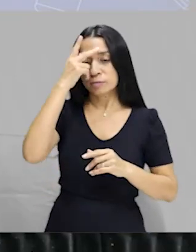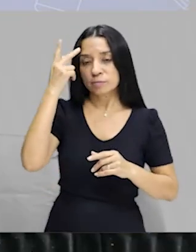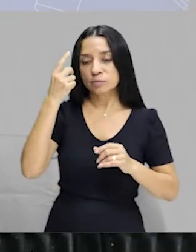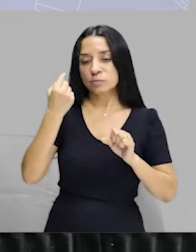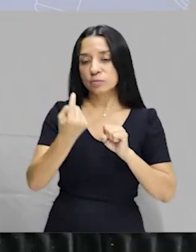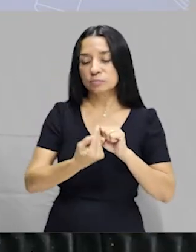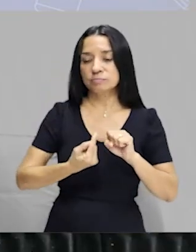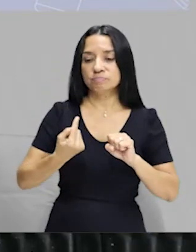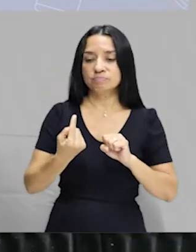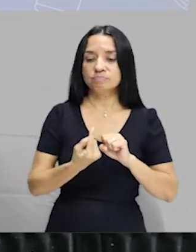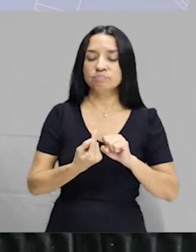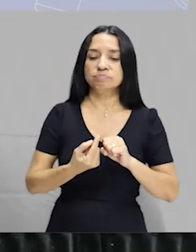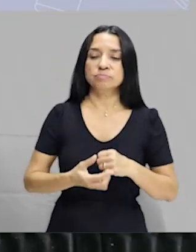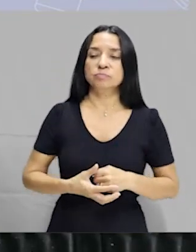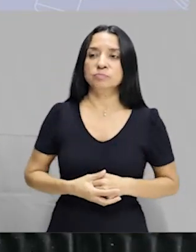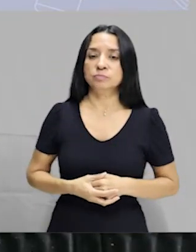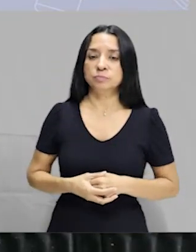singular.